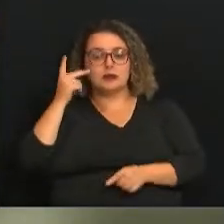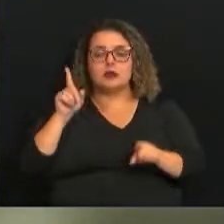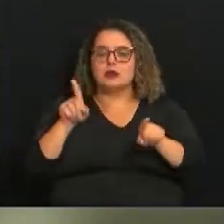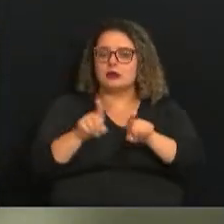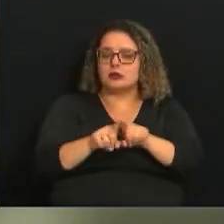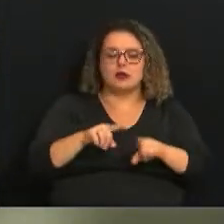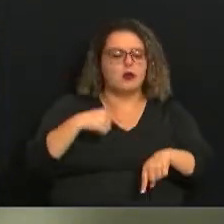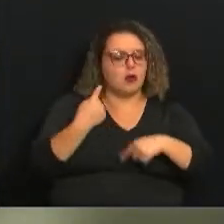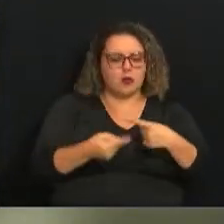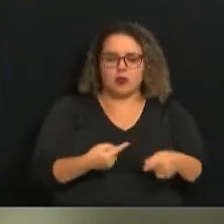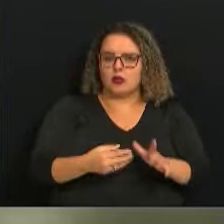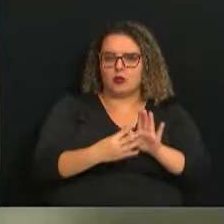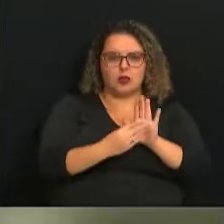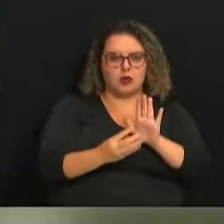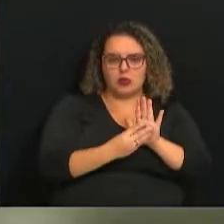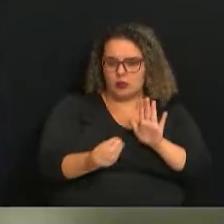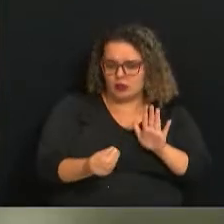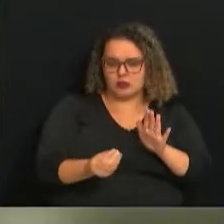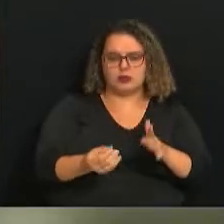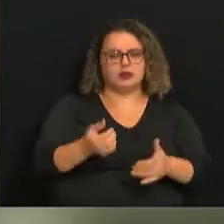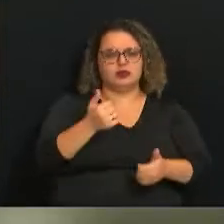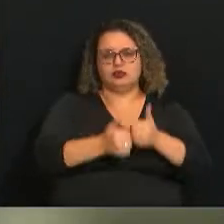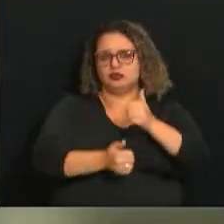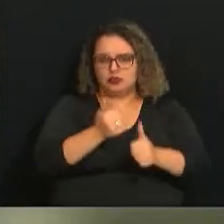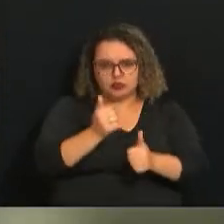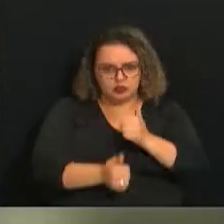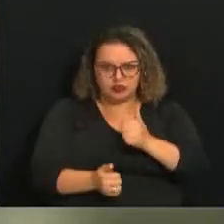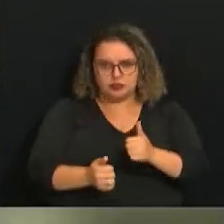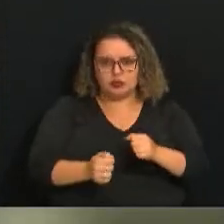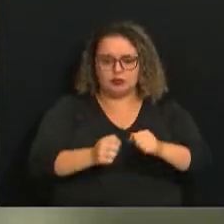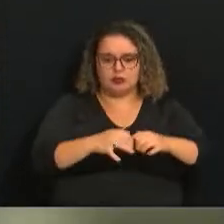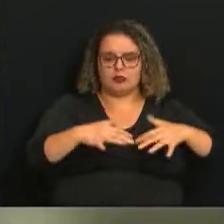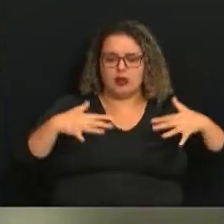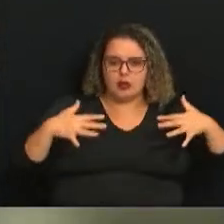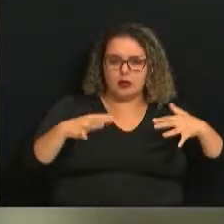demais modalidades esportivas praticadas ao ar livre.